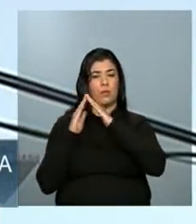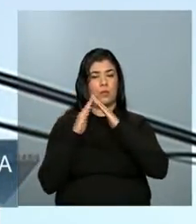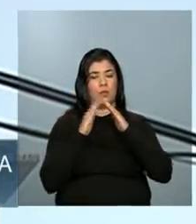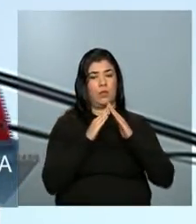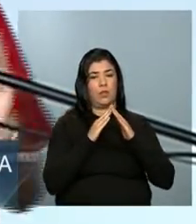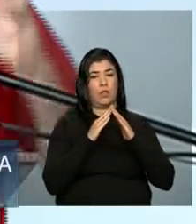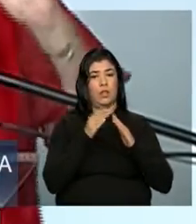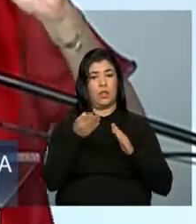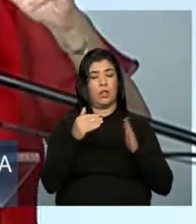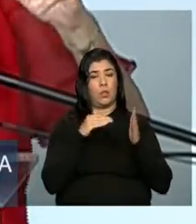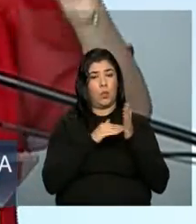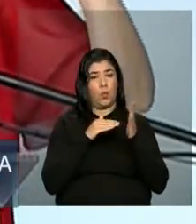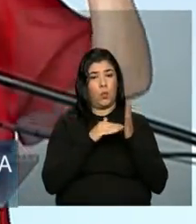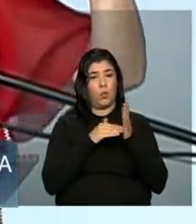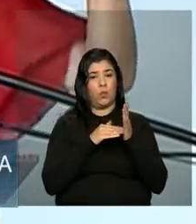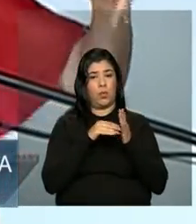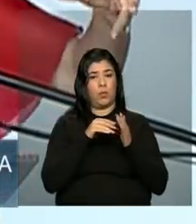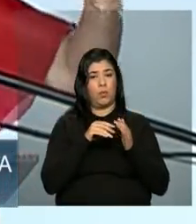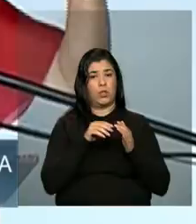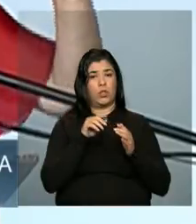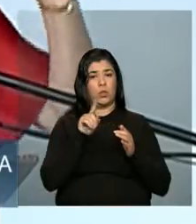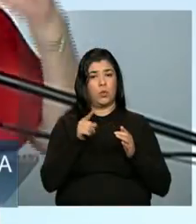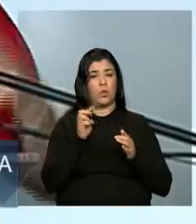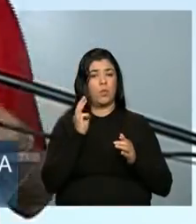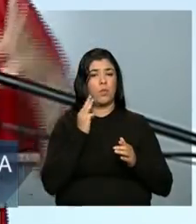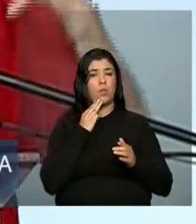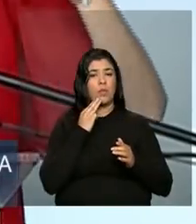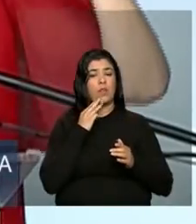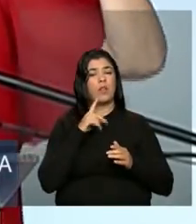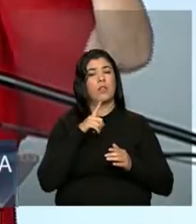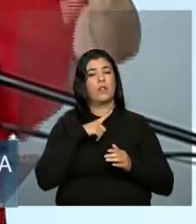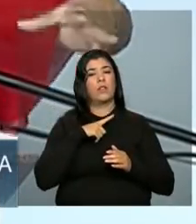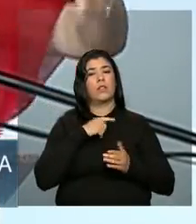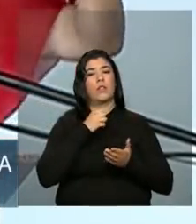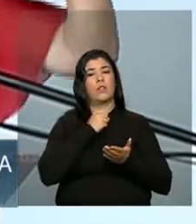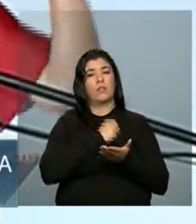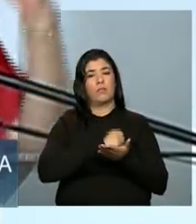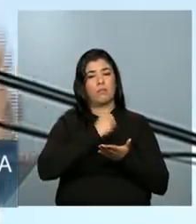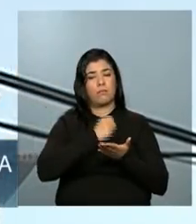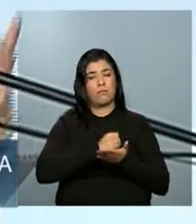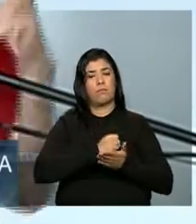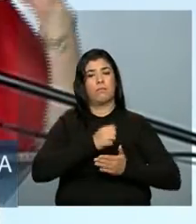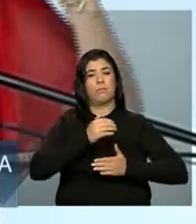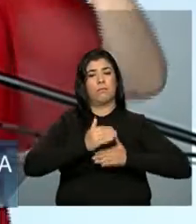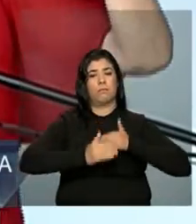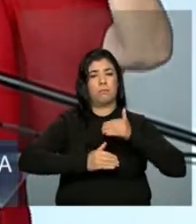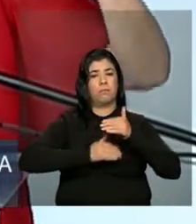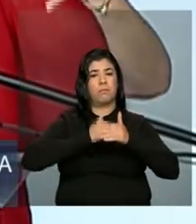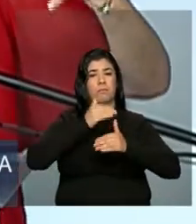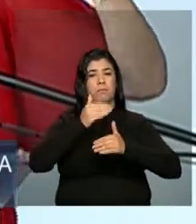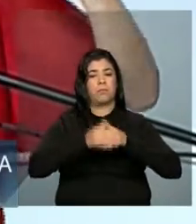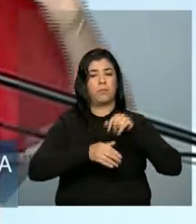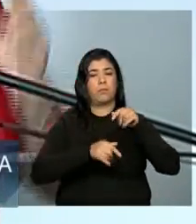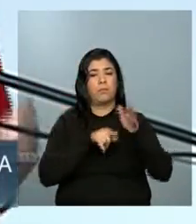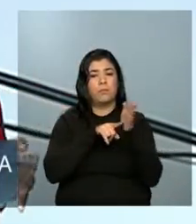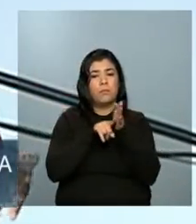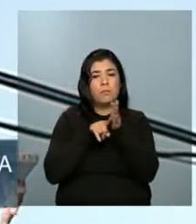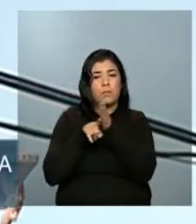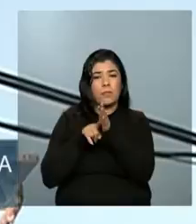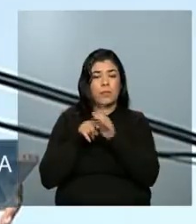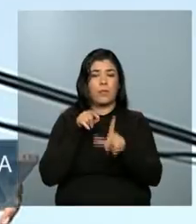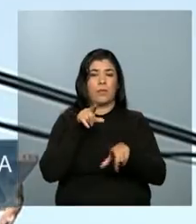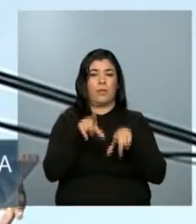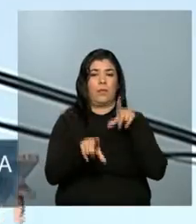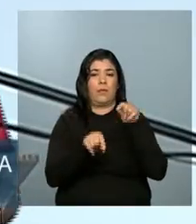últimas que eu falei. Significa que está em andamento, que vai ter novas seleções, que mais famílias vão morar na sua